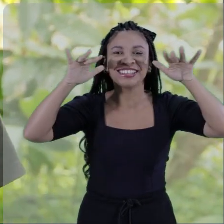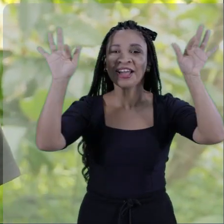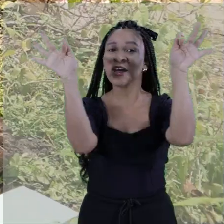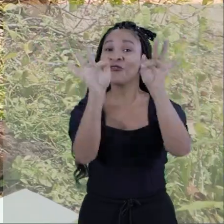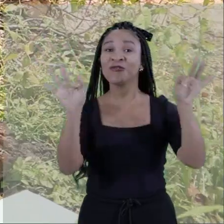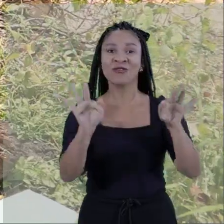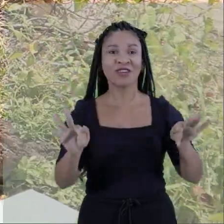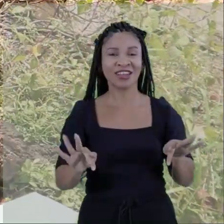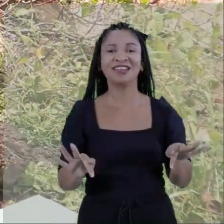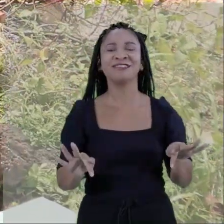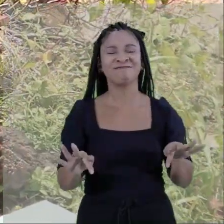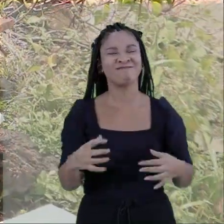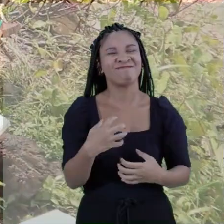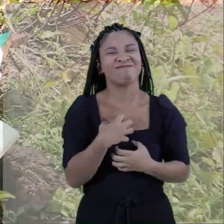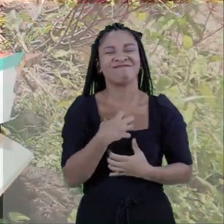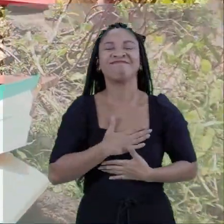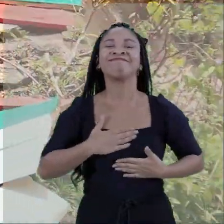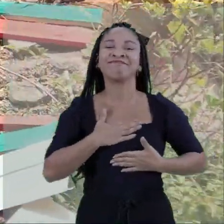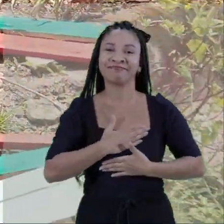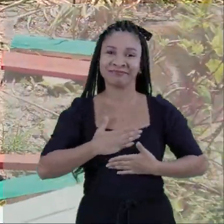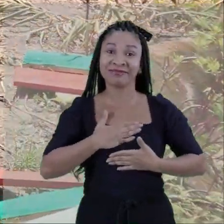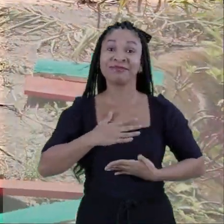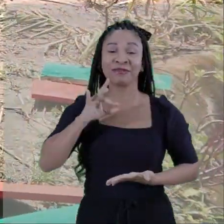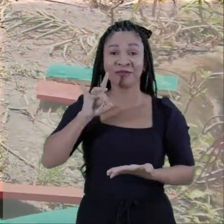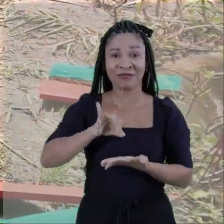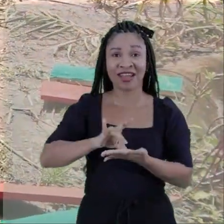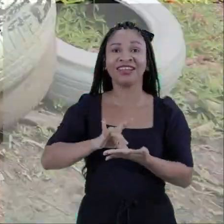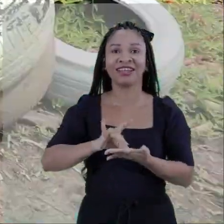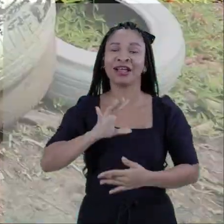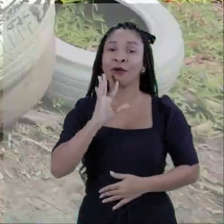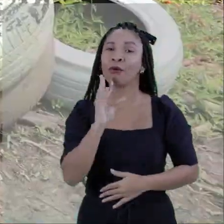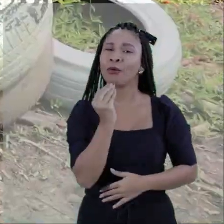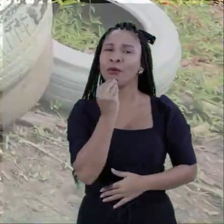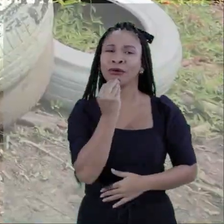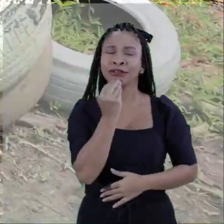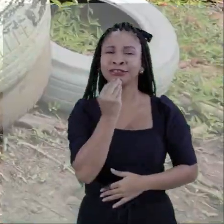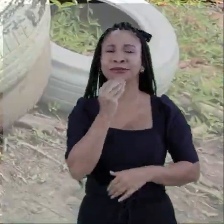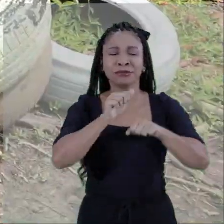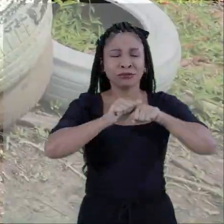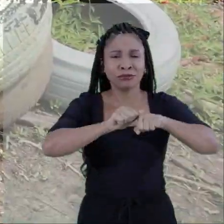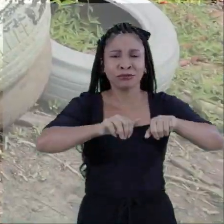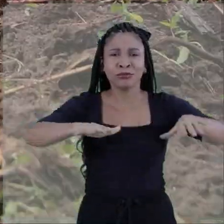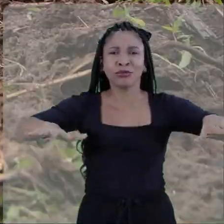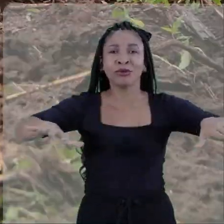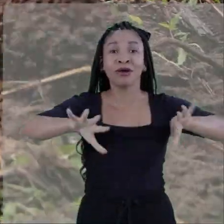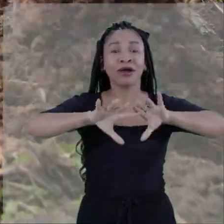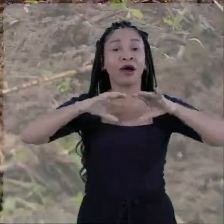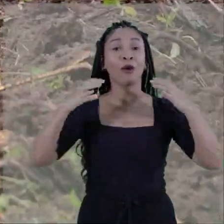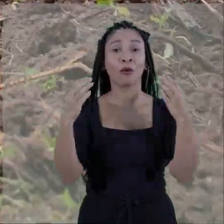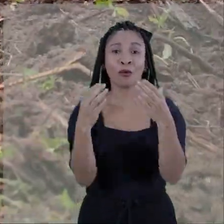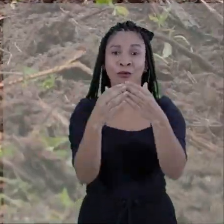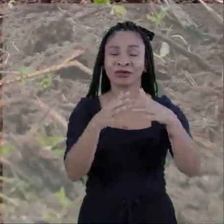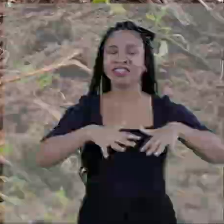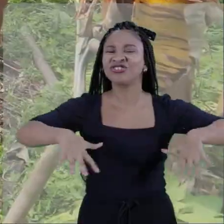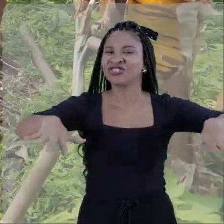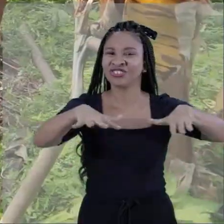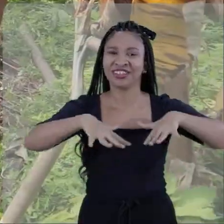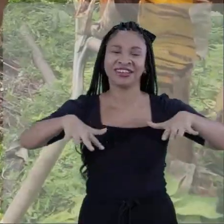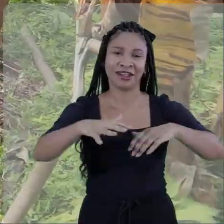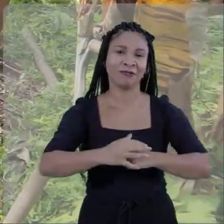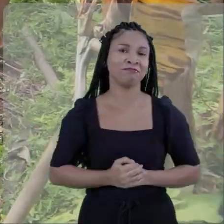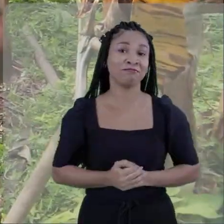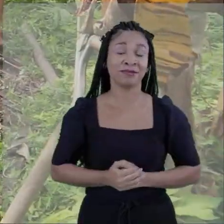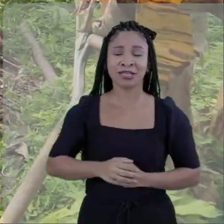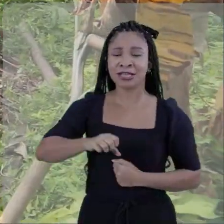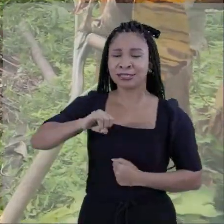tudo aquilo, sabe? É muito gratificante levar o conhecimento para comunidades no geral. E